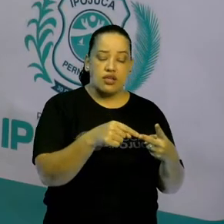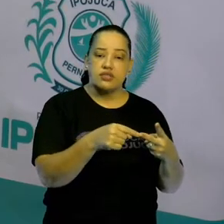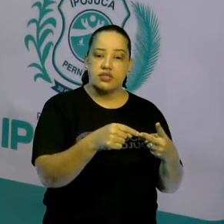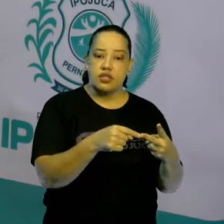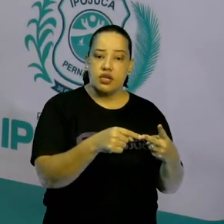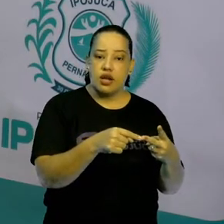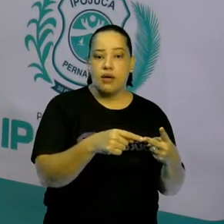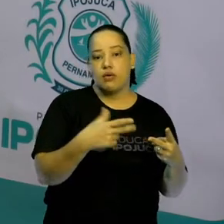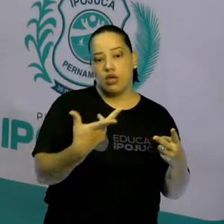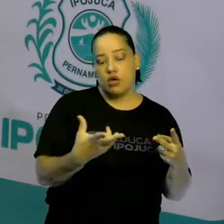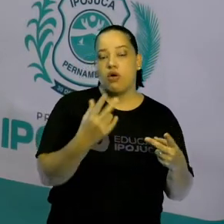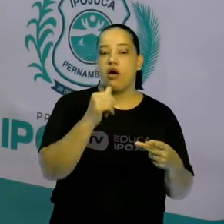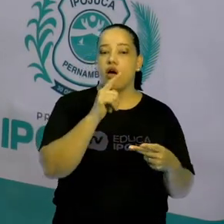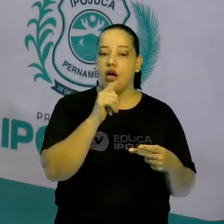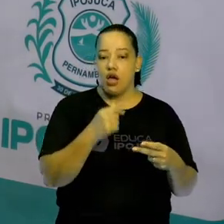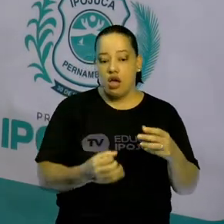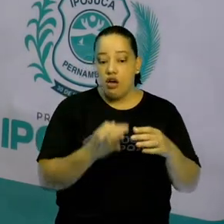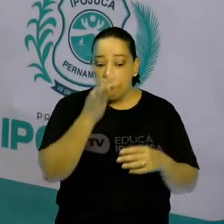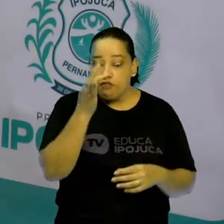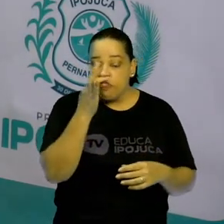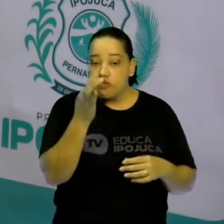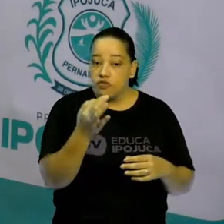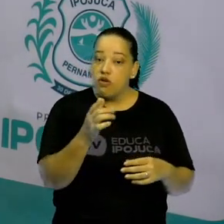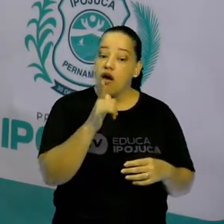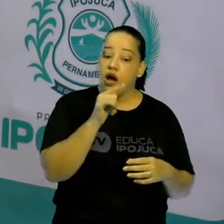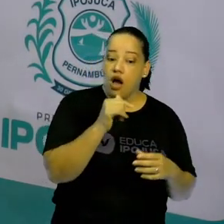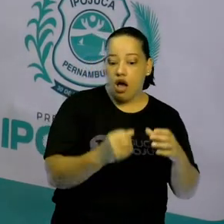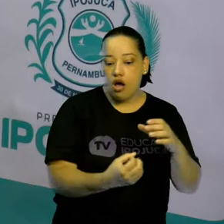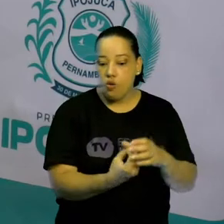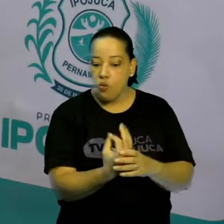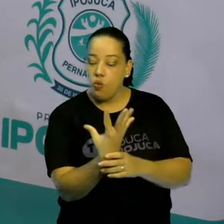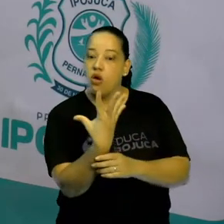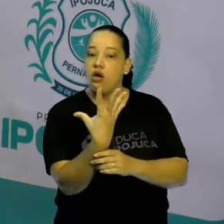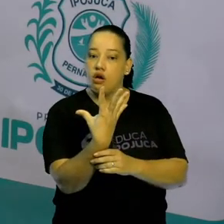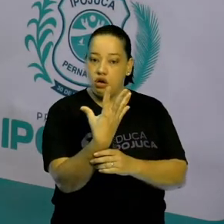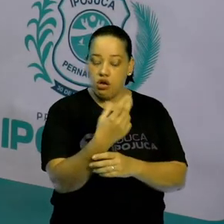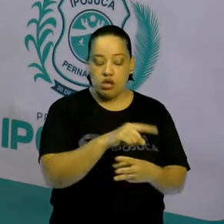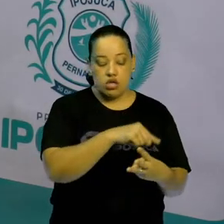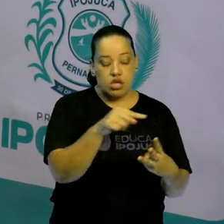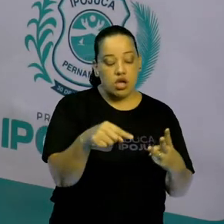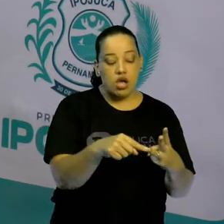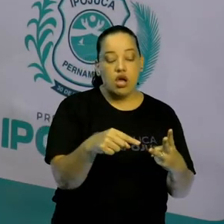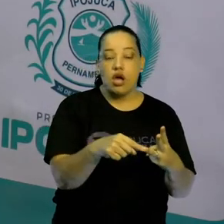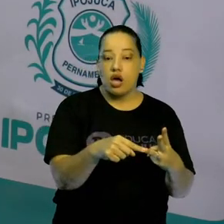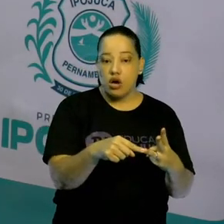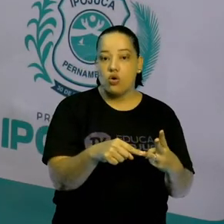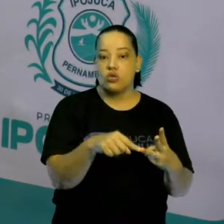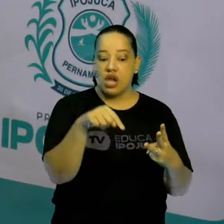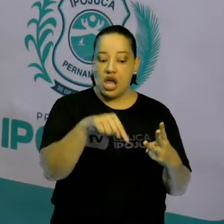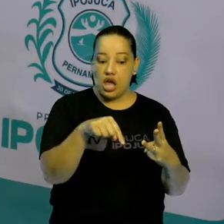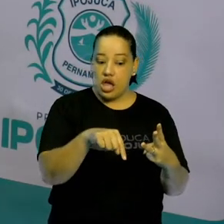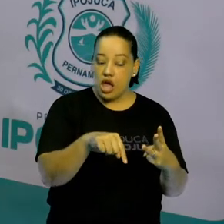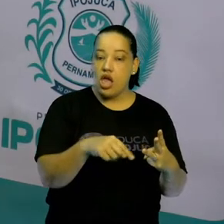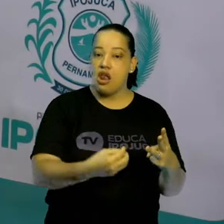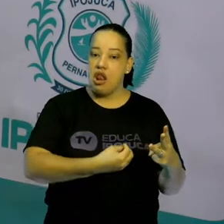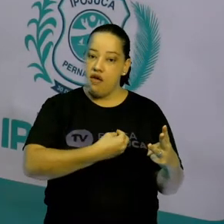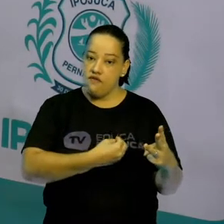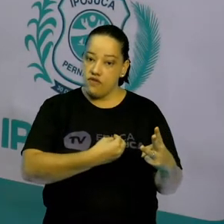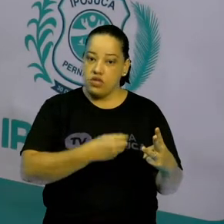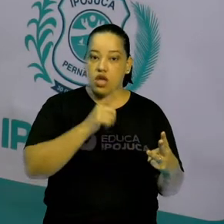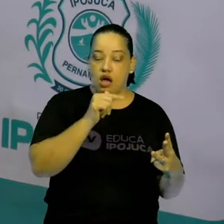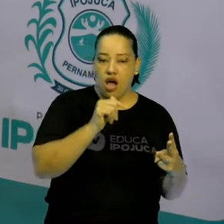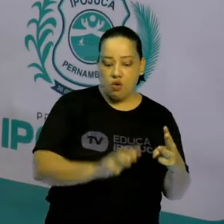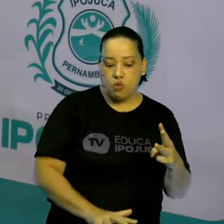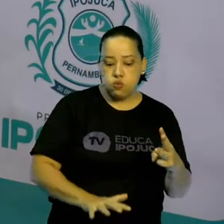plantas aquáticas. E a divásia é aquela que sobrevive às cheias e às